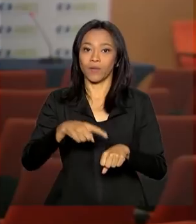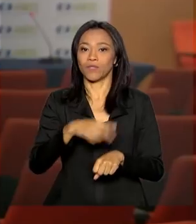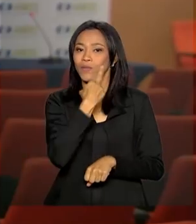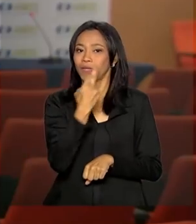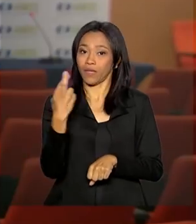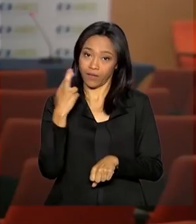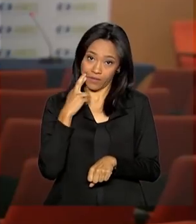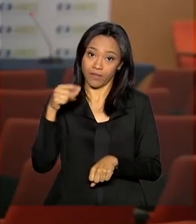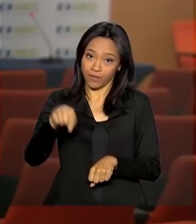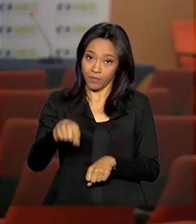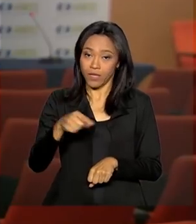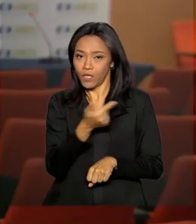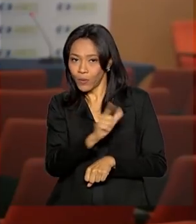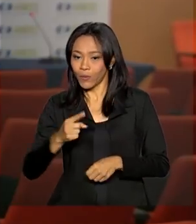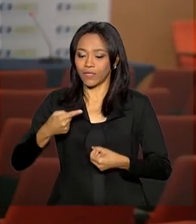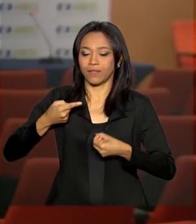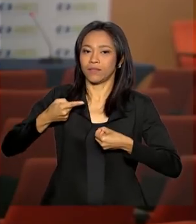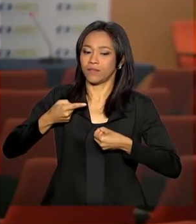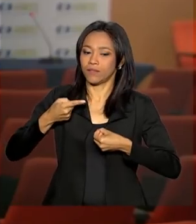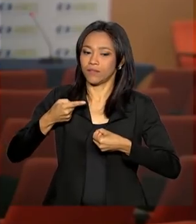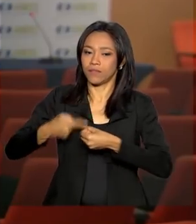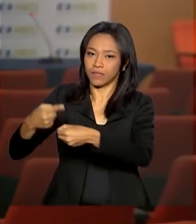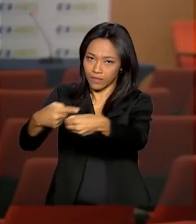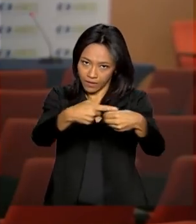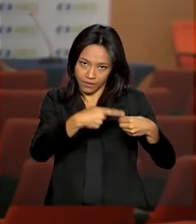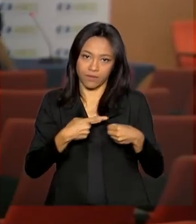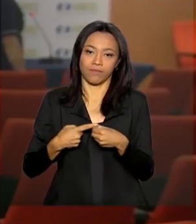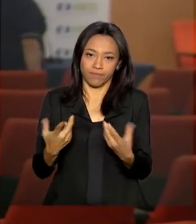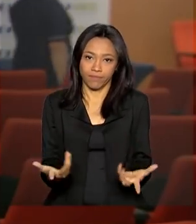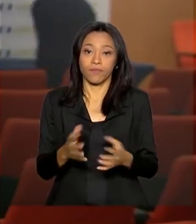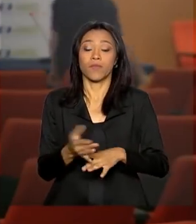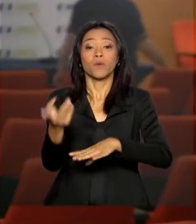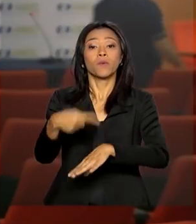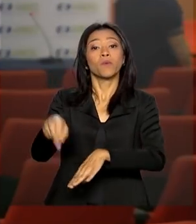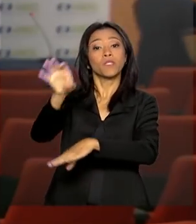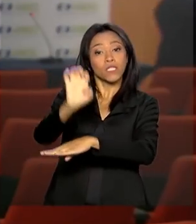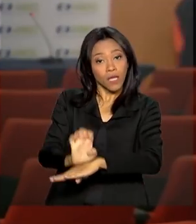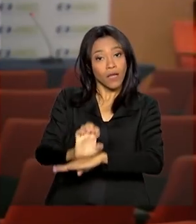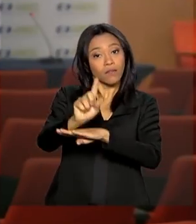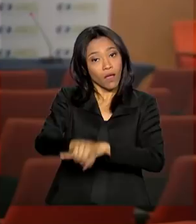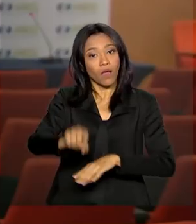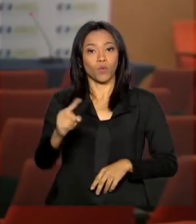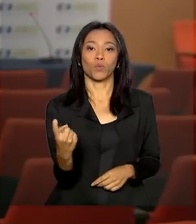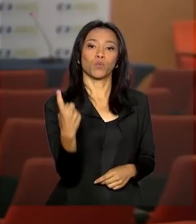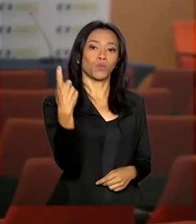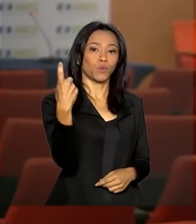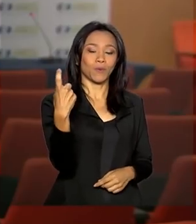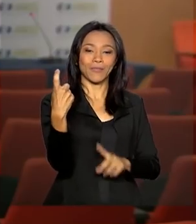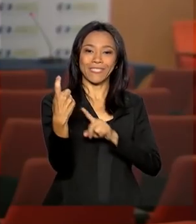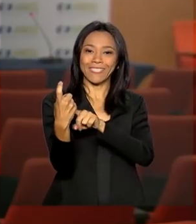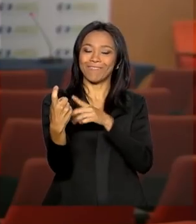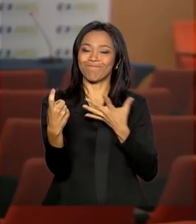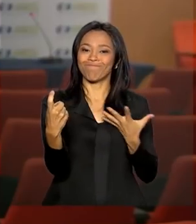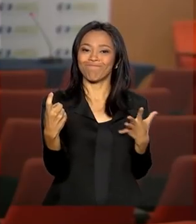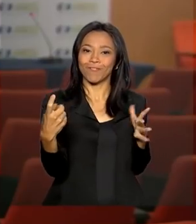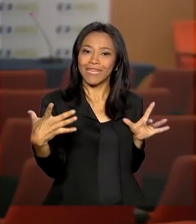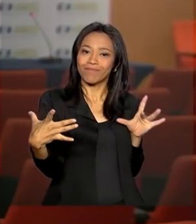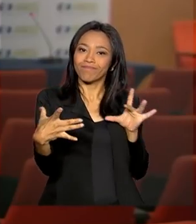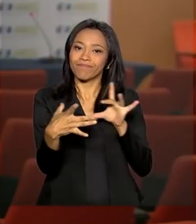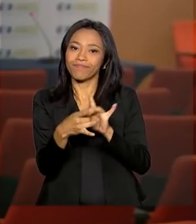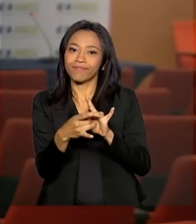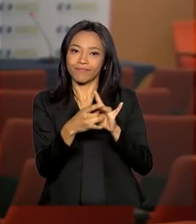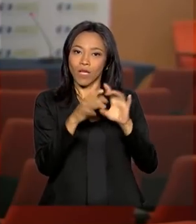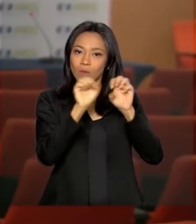localidades que estão ali naquelas proximidades. O estado é o único que não está integrado ao sistema